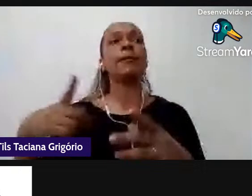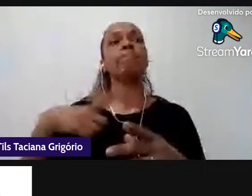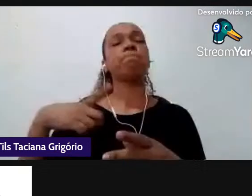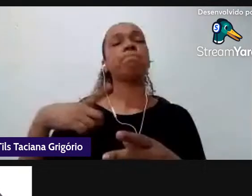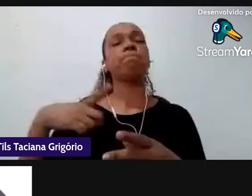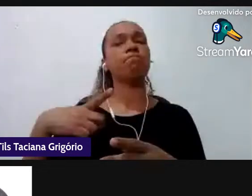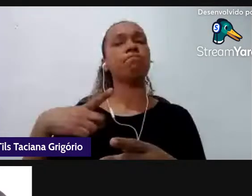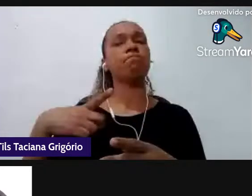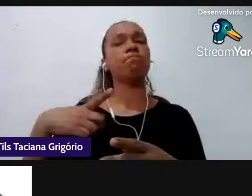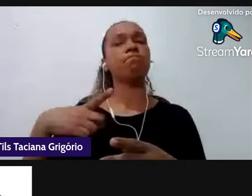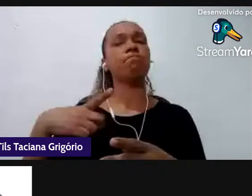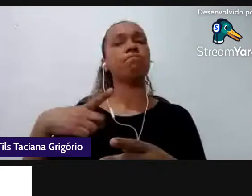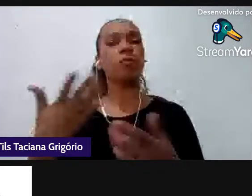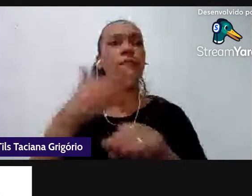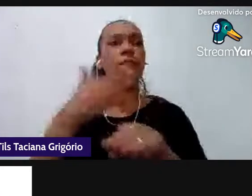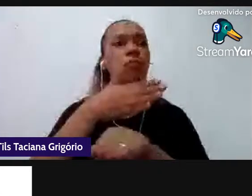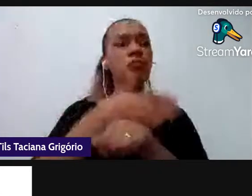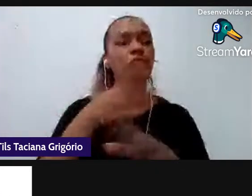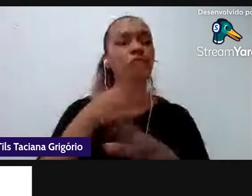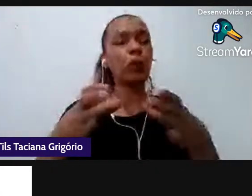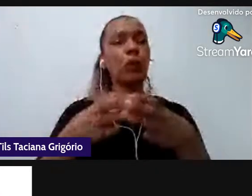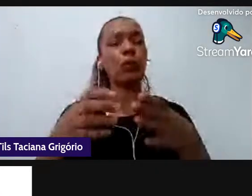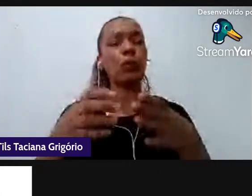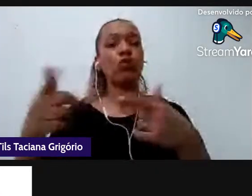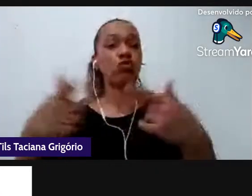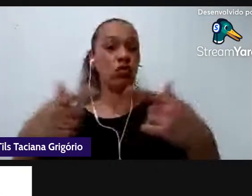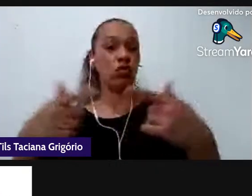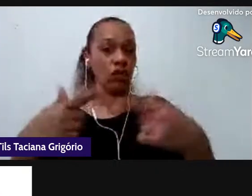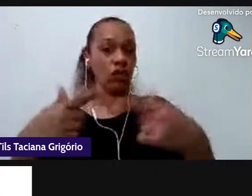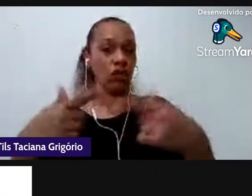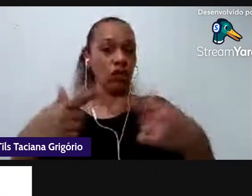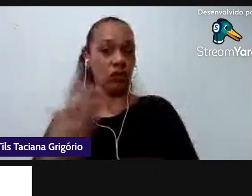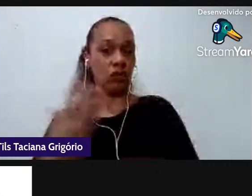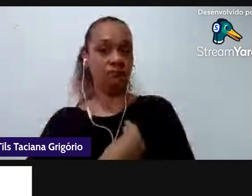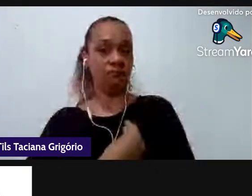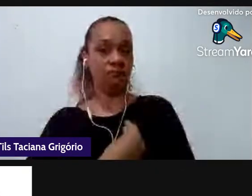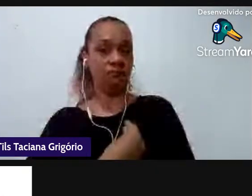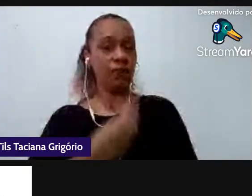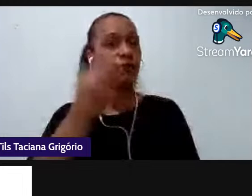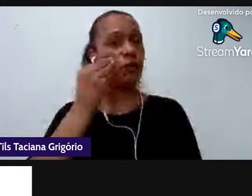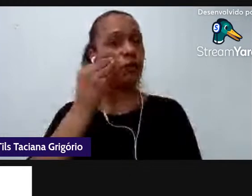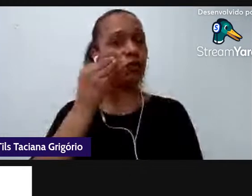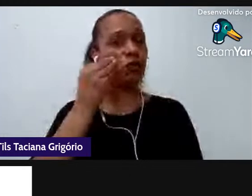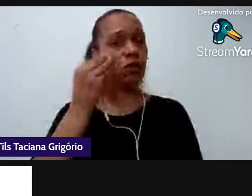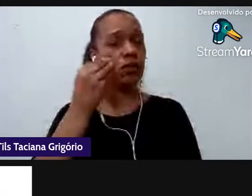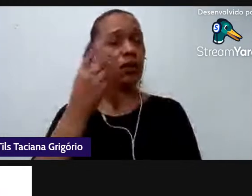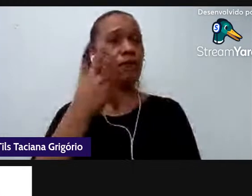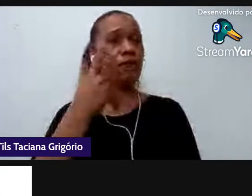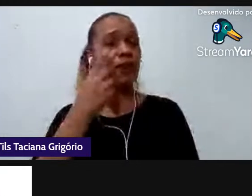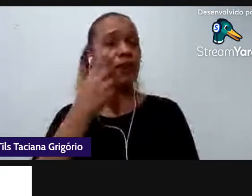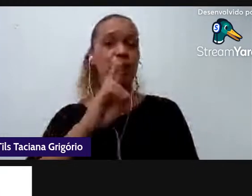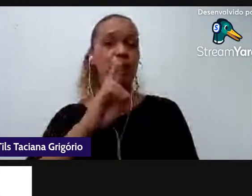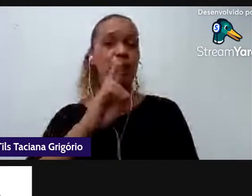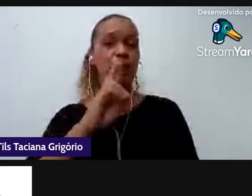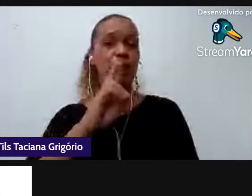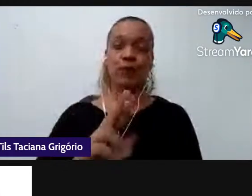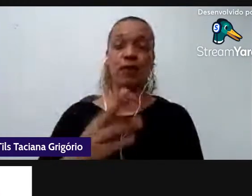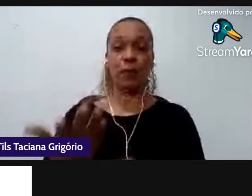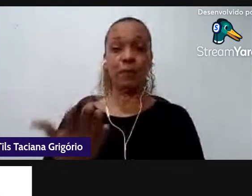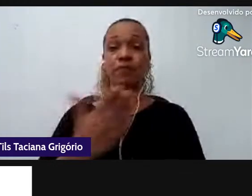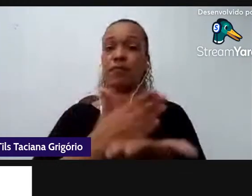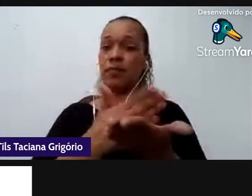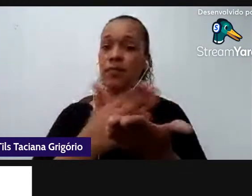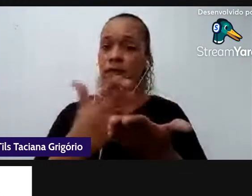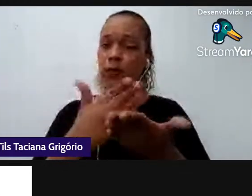que é o que nós estamos agora vamos tentar buscar essa formação iniciamos um processo formativo ainda tímido